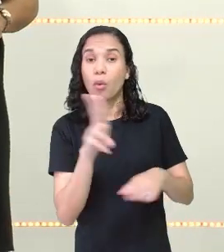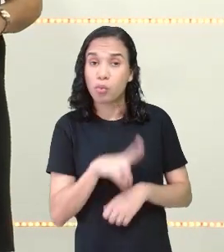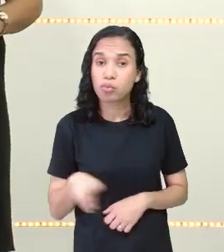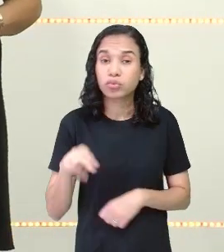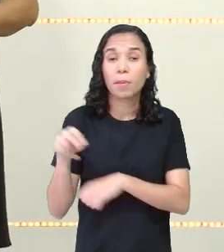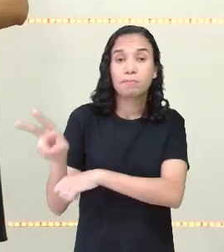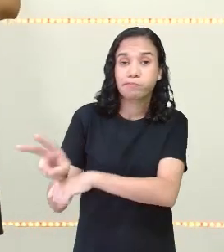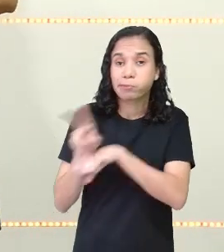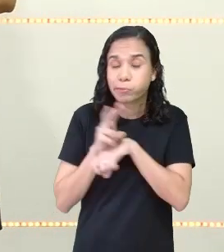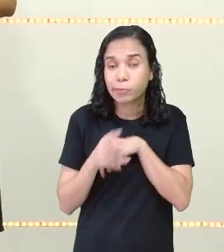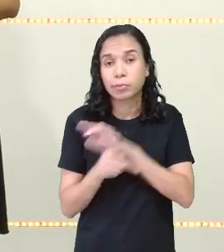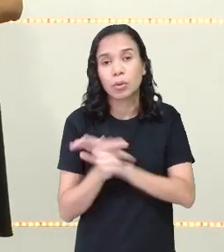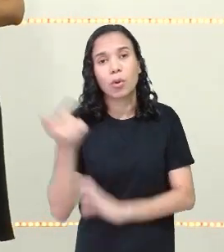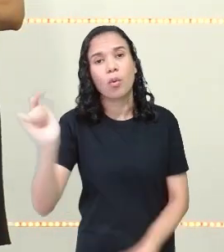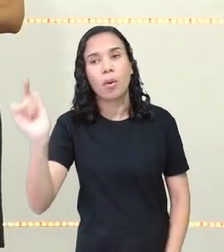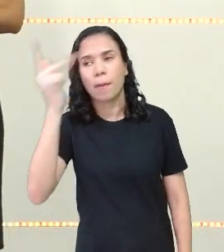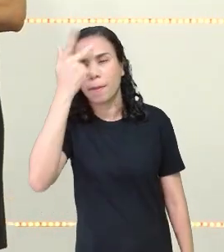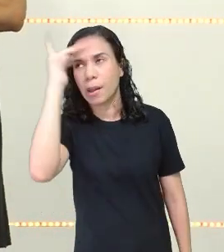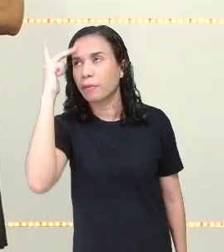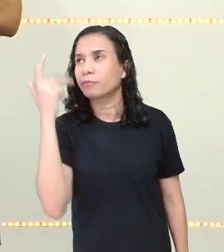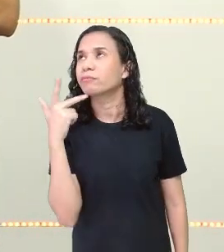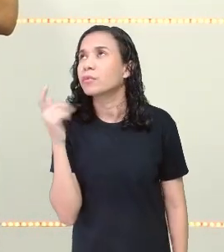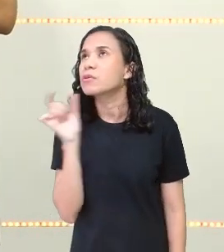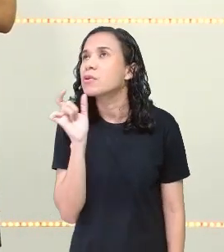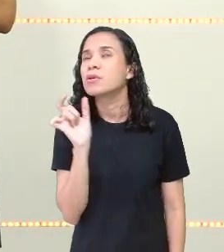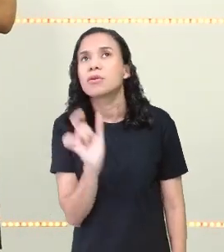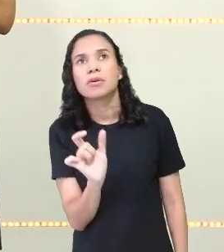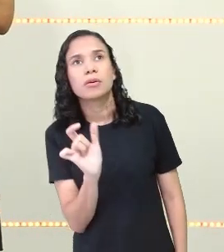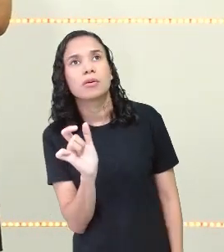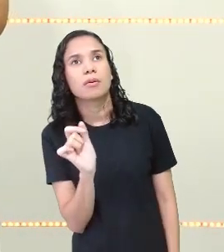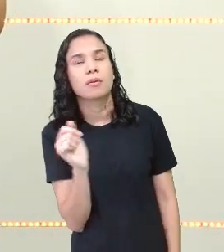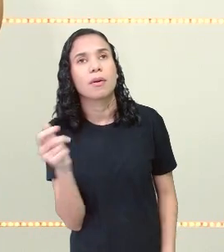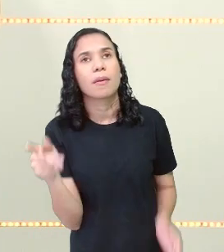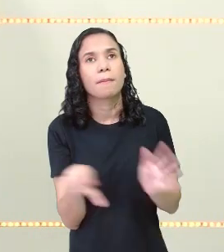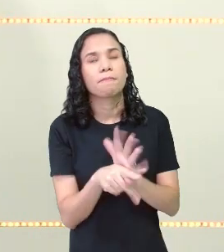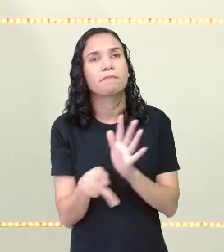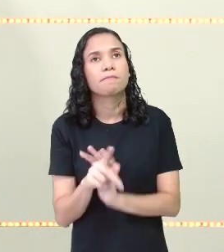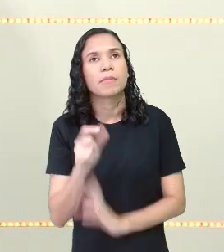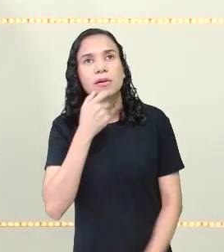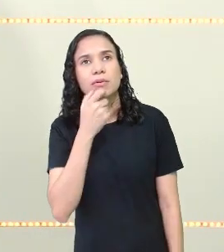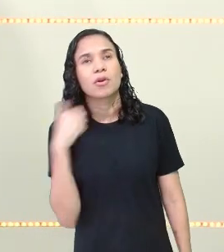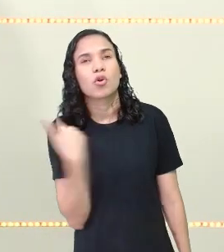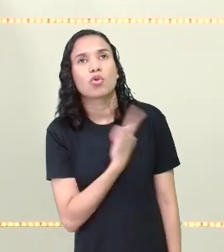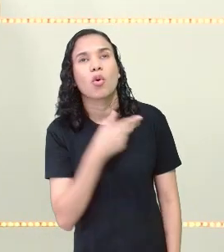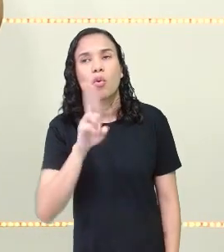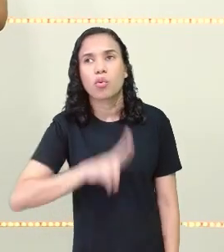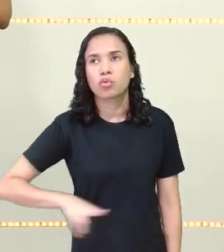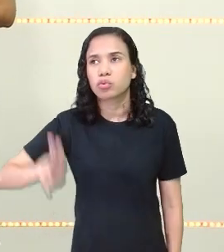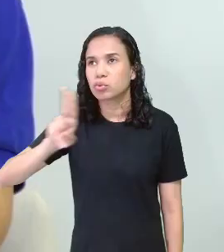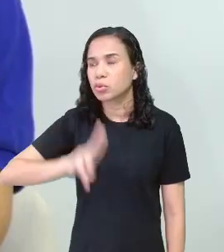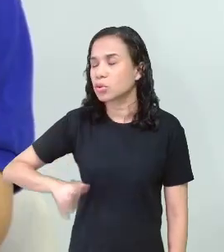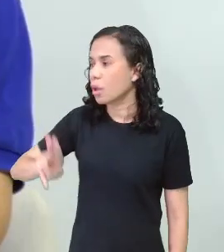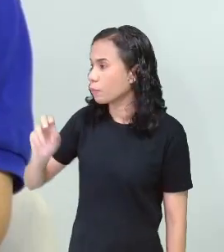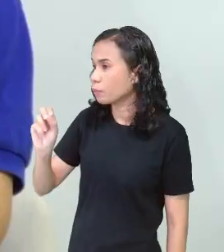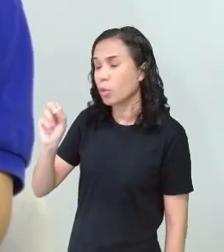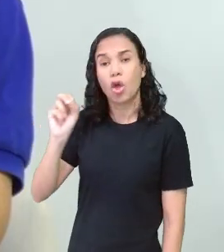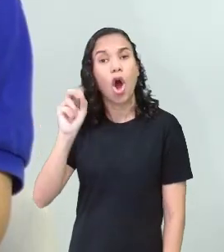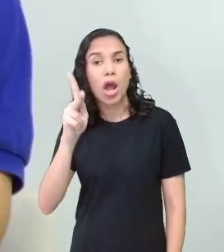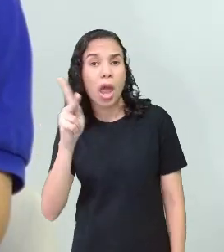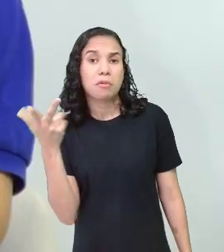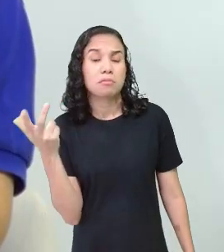estrangeirismo. Qual a outra palavra, professora Cátia? Estrangeirismo, uma palavra em inglês que a gente utiliza aqui. Pode ser? Ok.